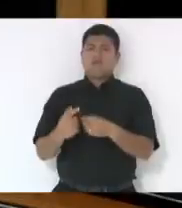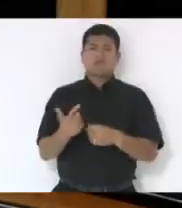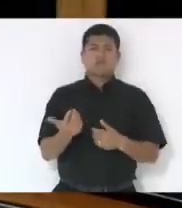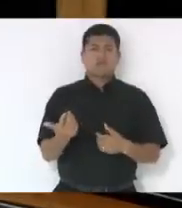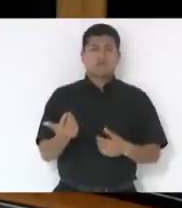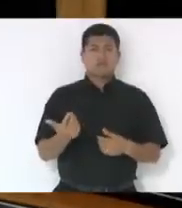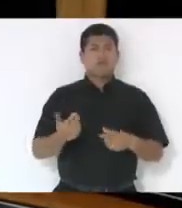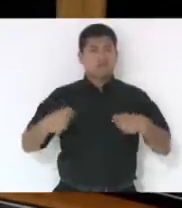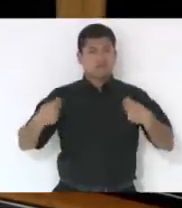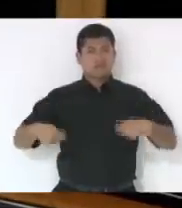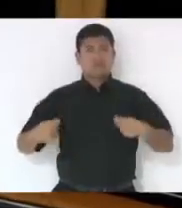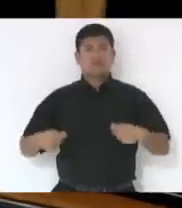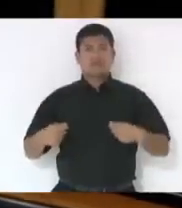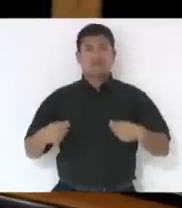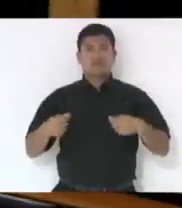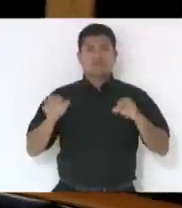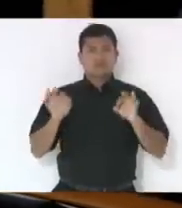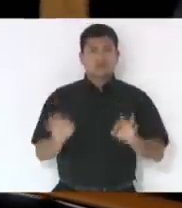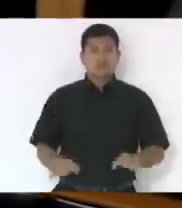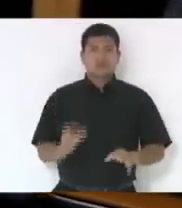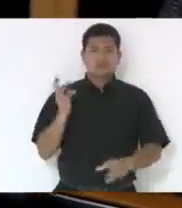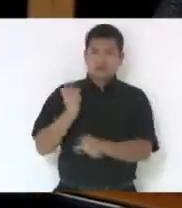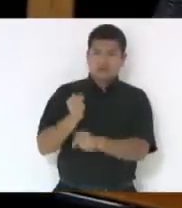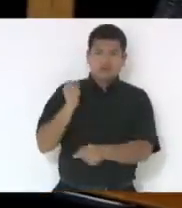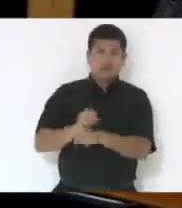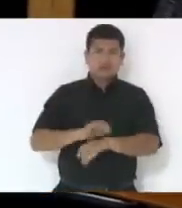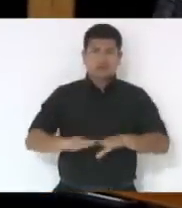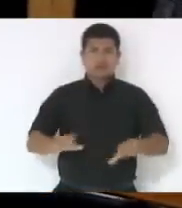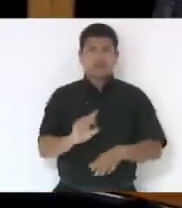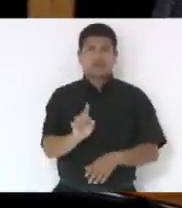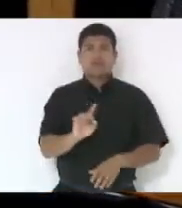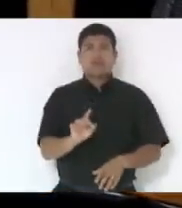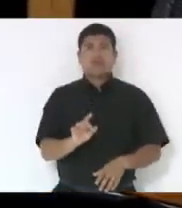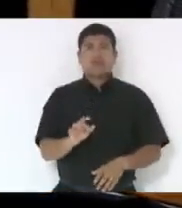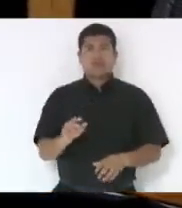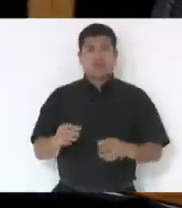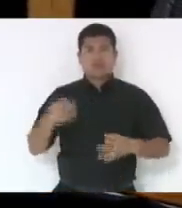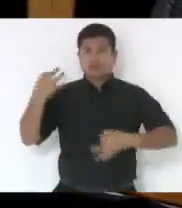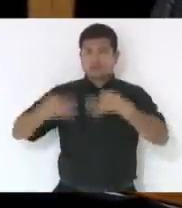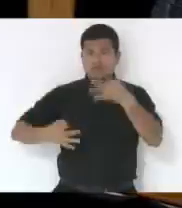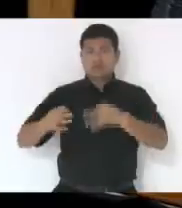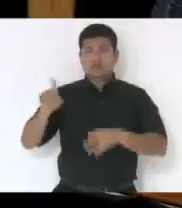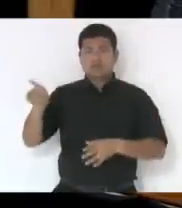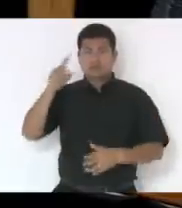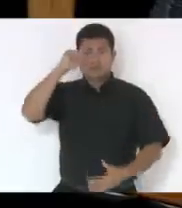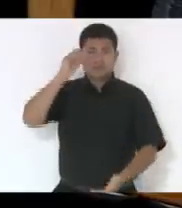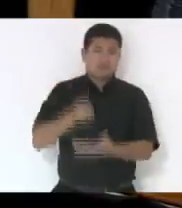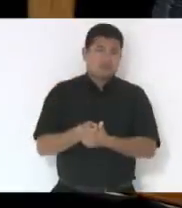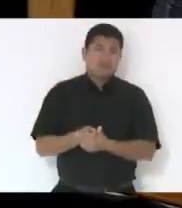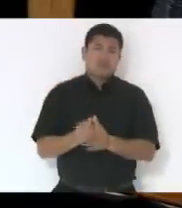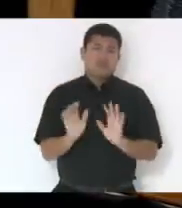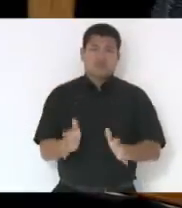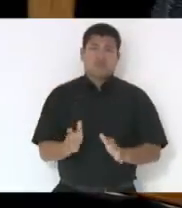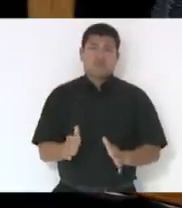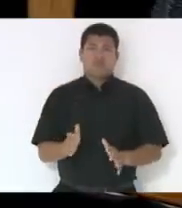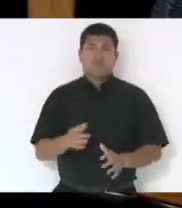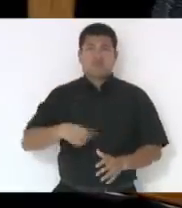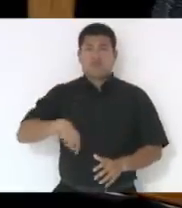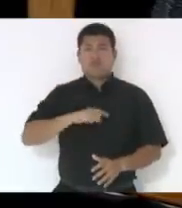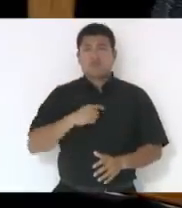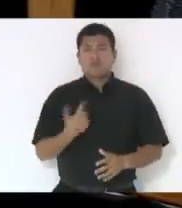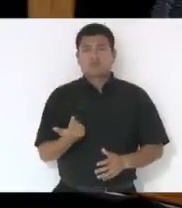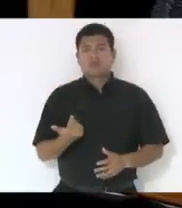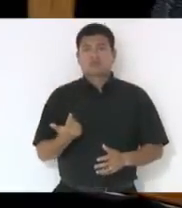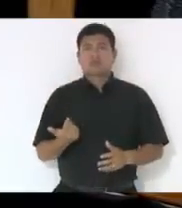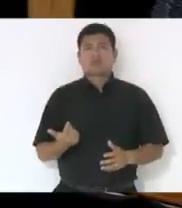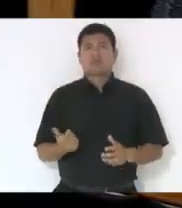claro que tem que acertar isso, não só contabilmente, mas como a justiça decidiu. A segunda parte que vossa excelência levantou é que é